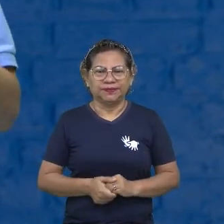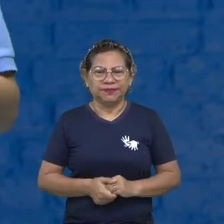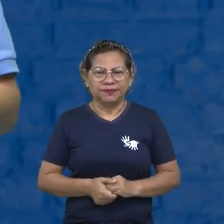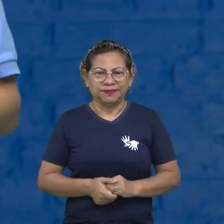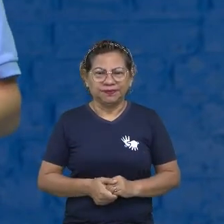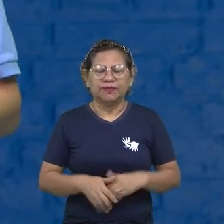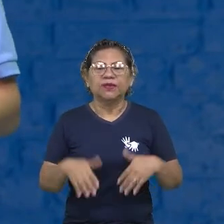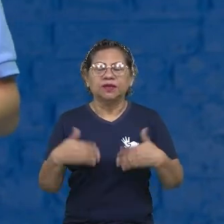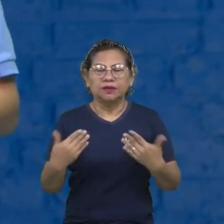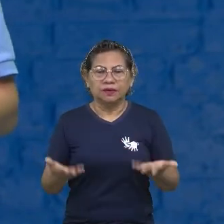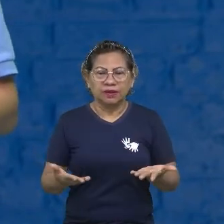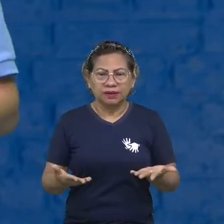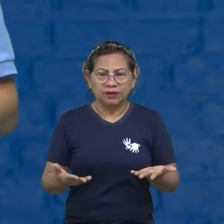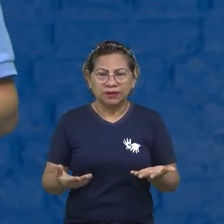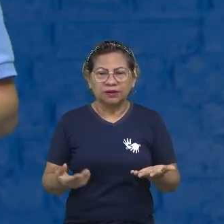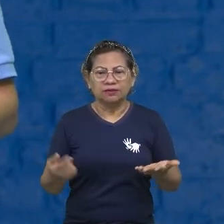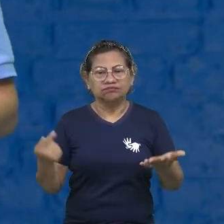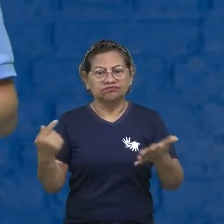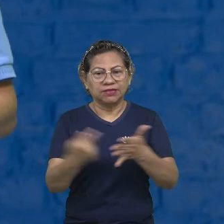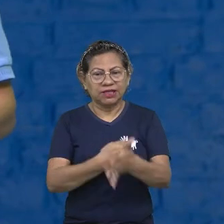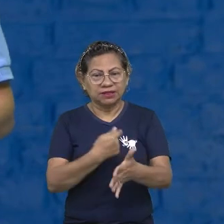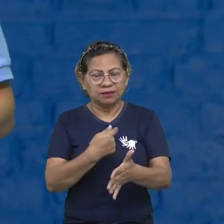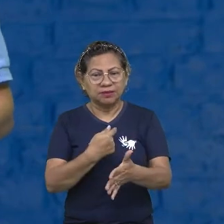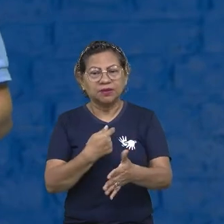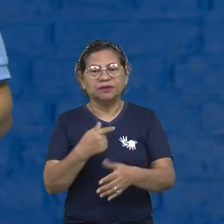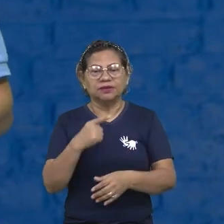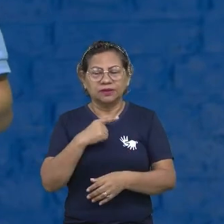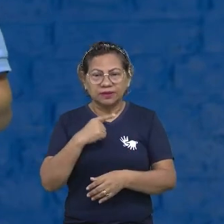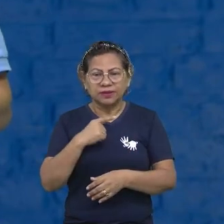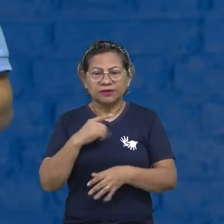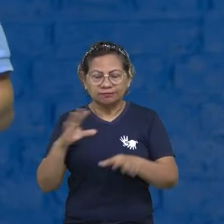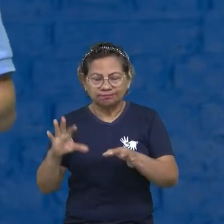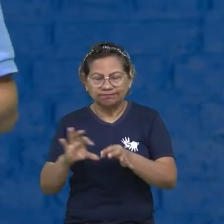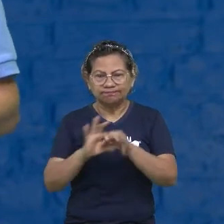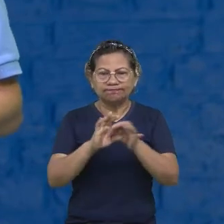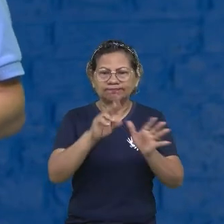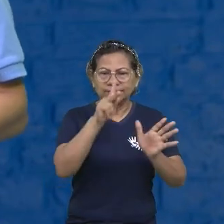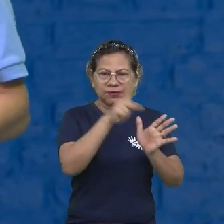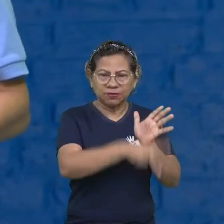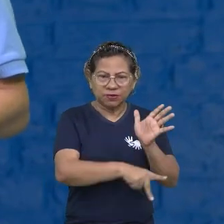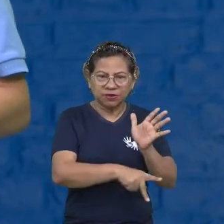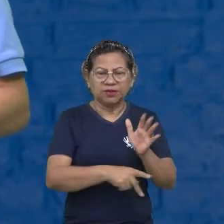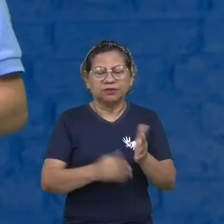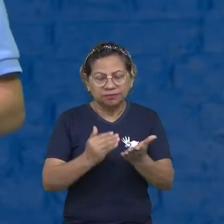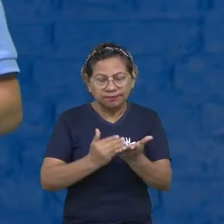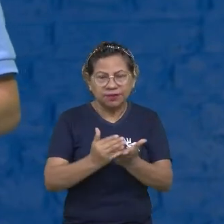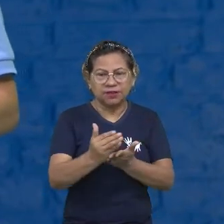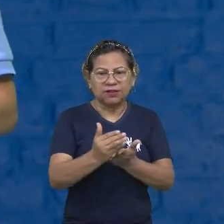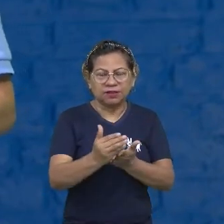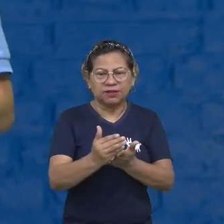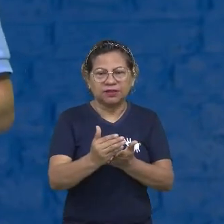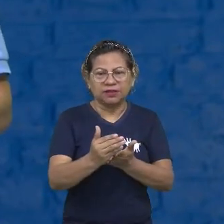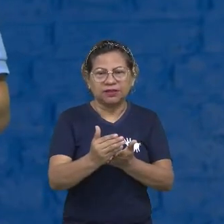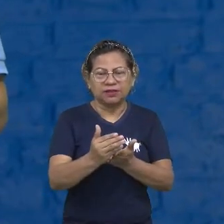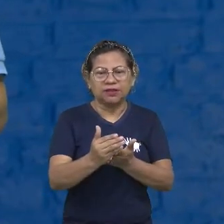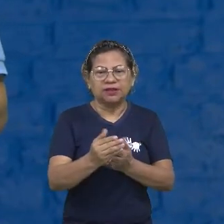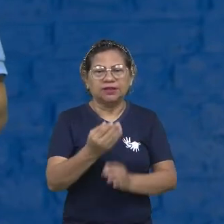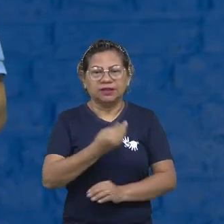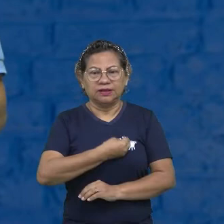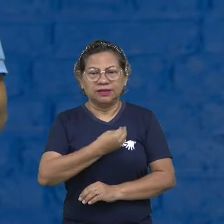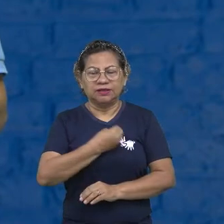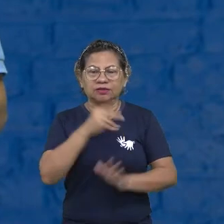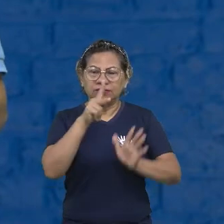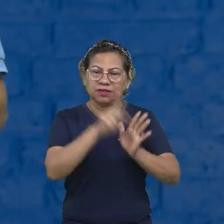Quais são essas perguntas? Que fazem parte desse projeto. Para nós começarmos a elaborar o nosso projeto de vida. Para